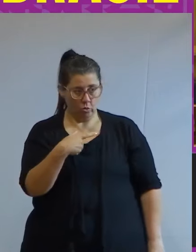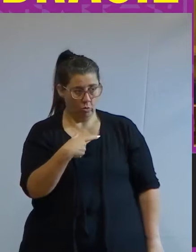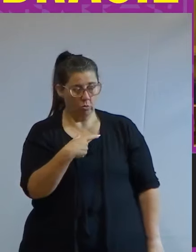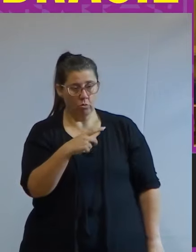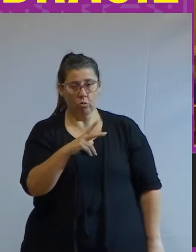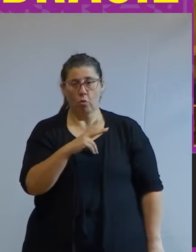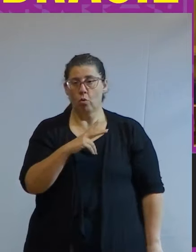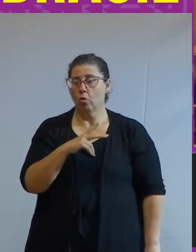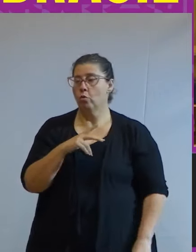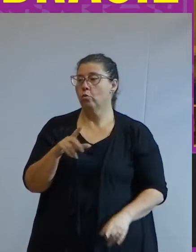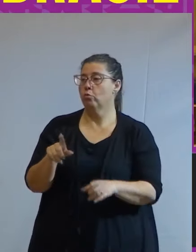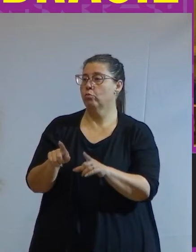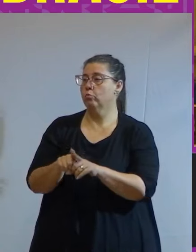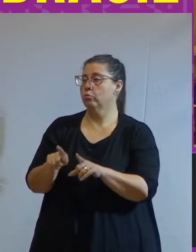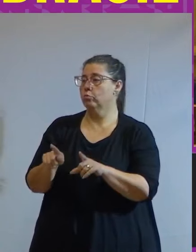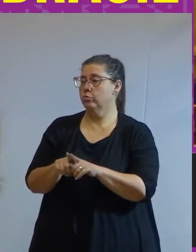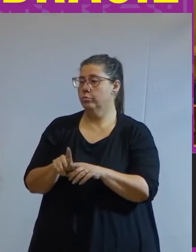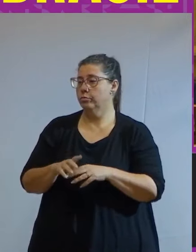também